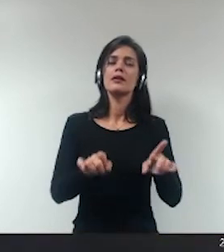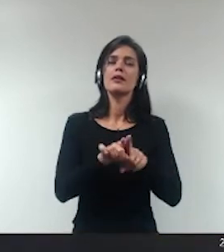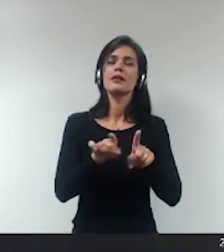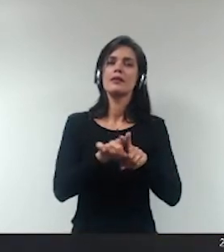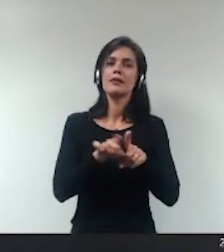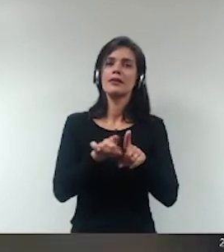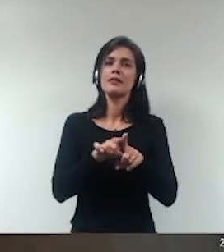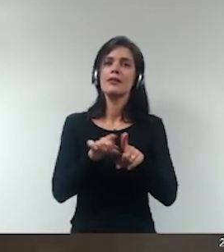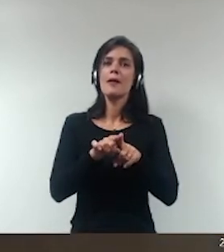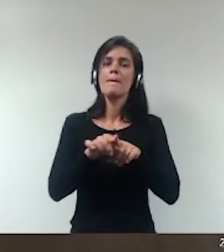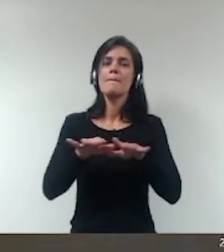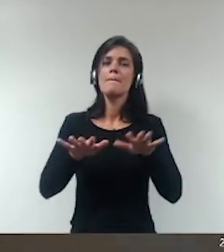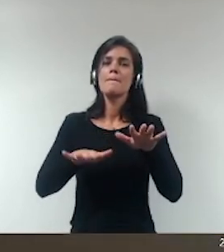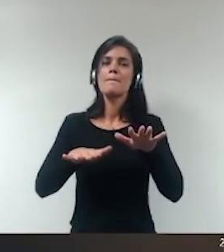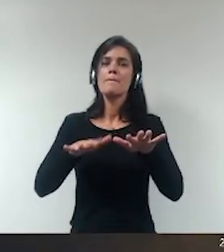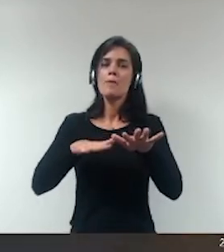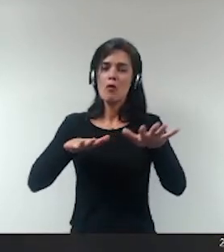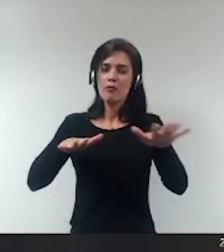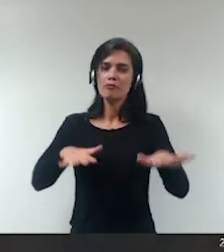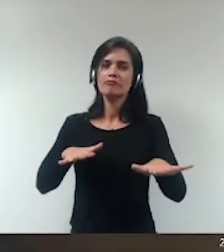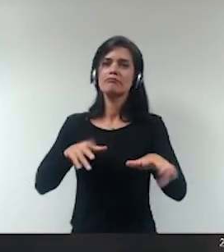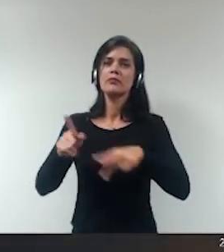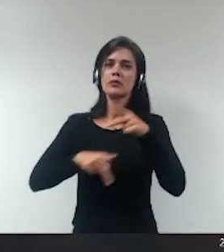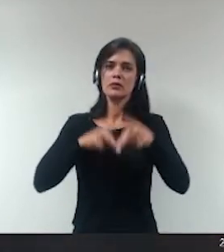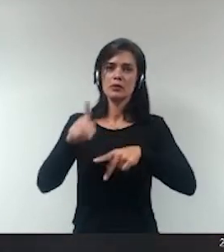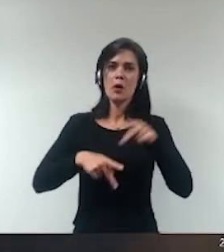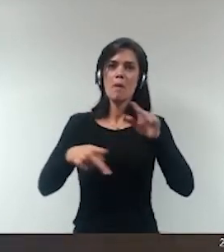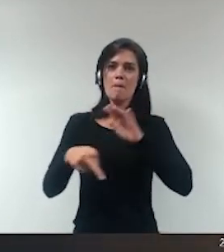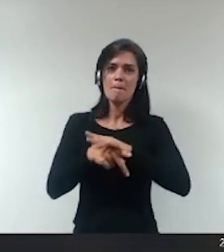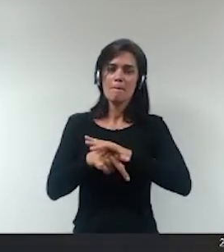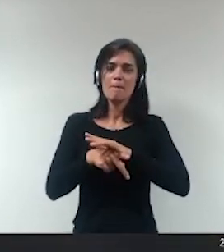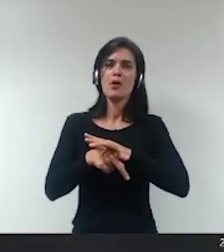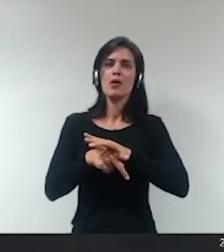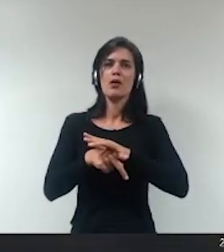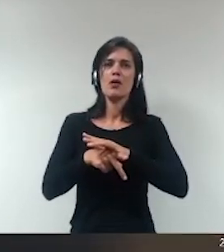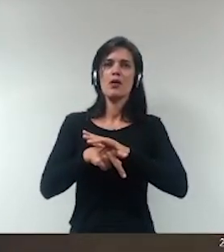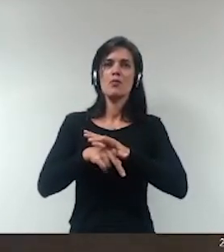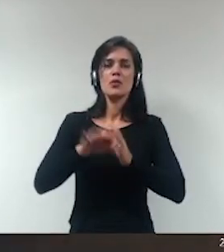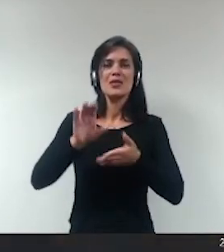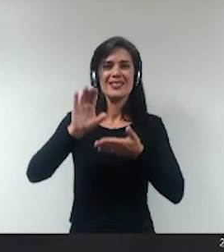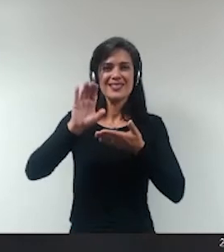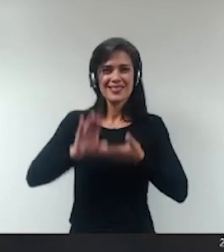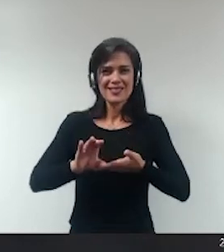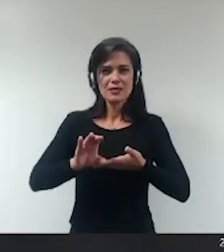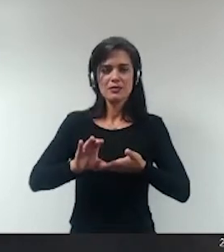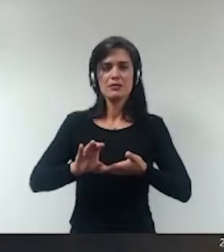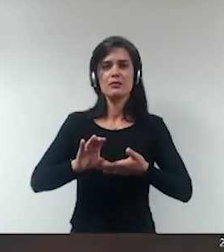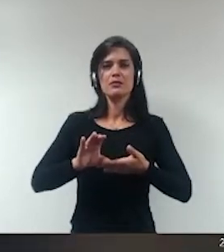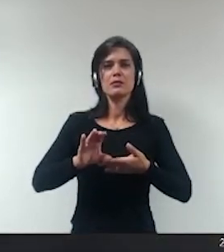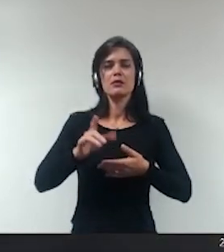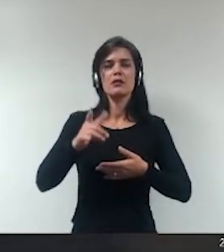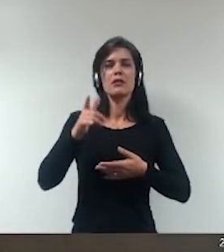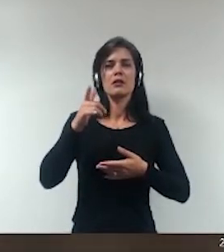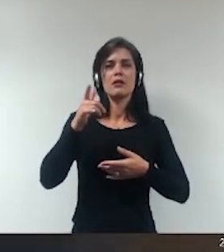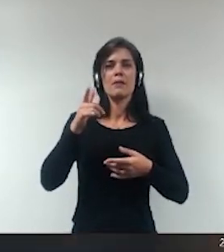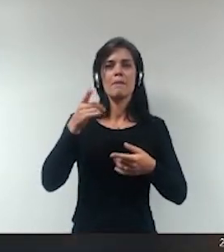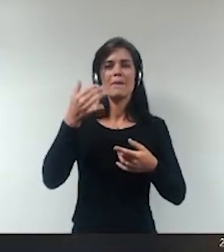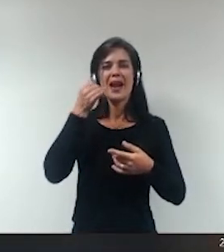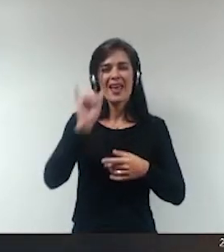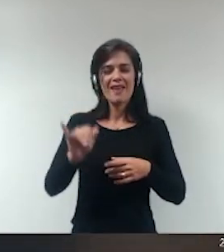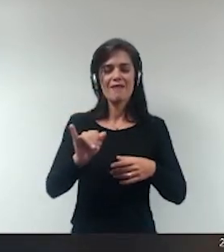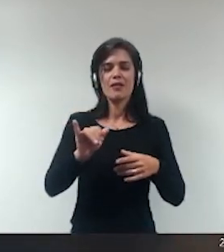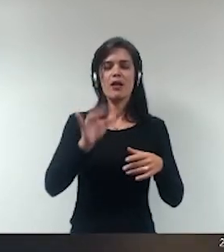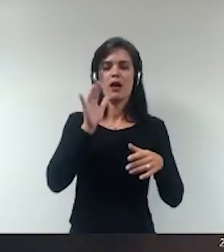populares promovidas pelo cidadão para combater o desvio